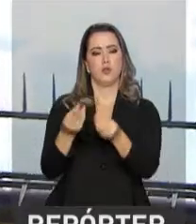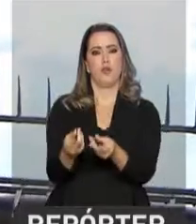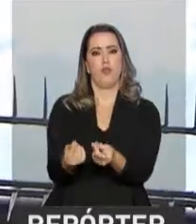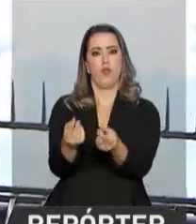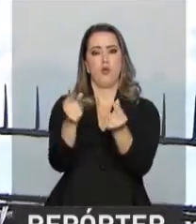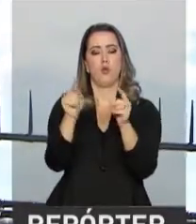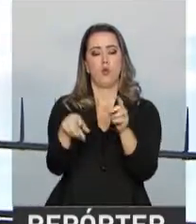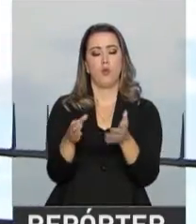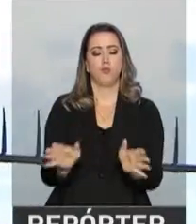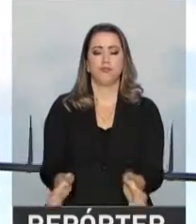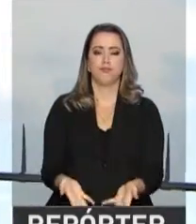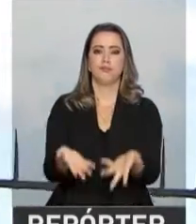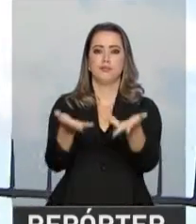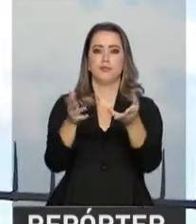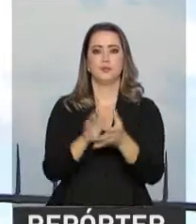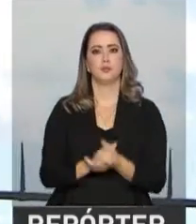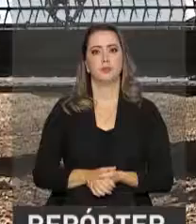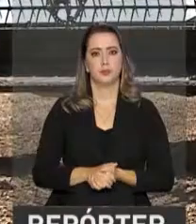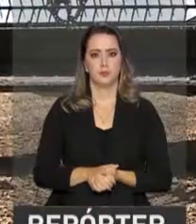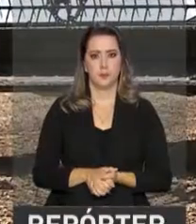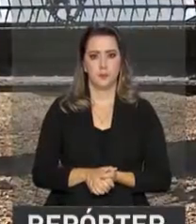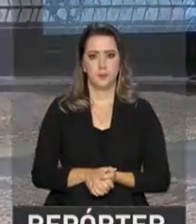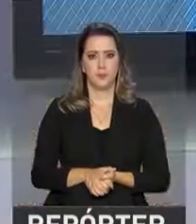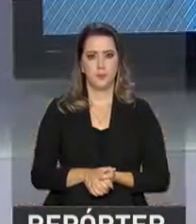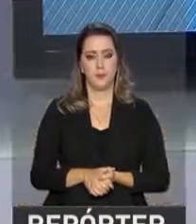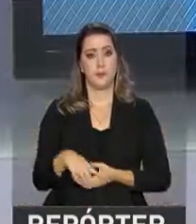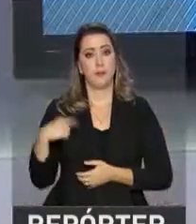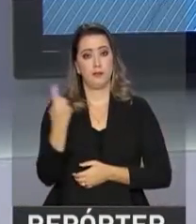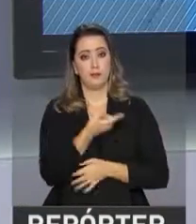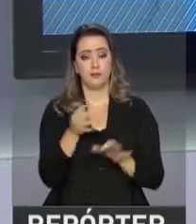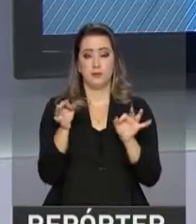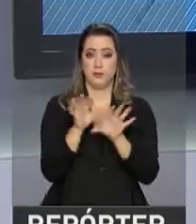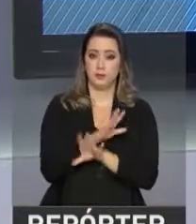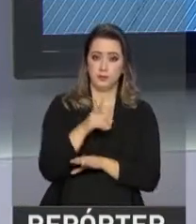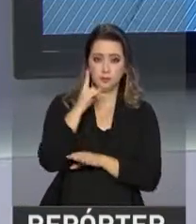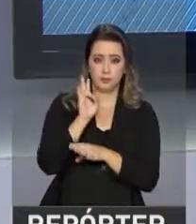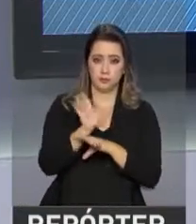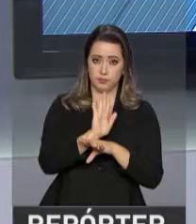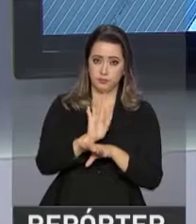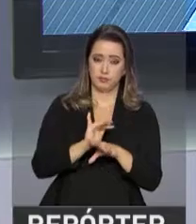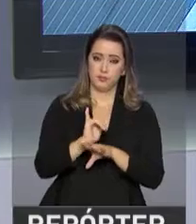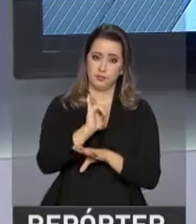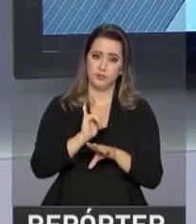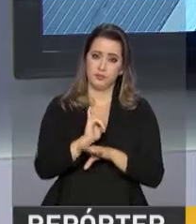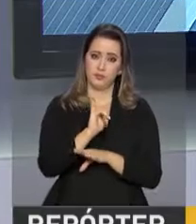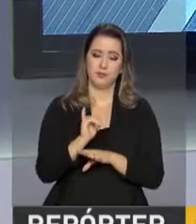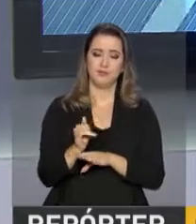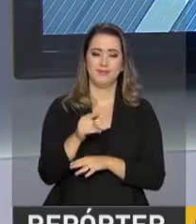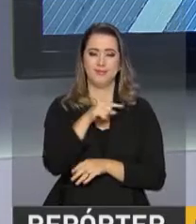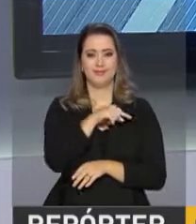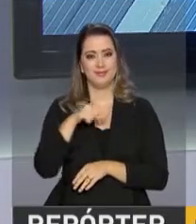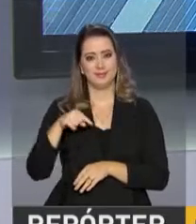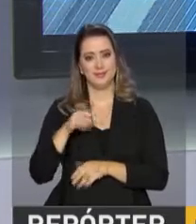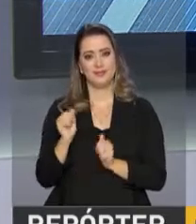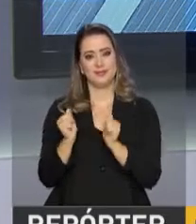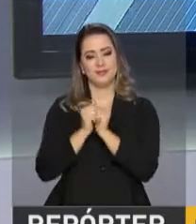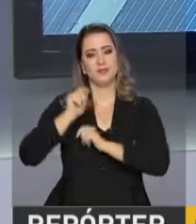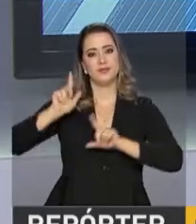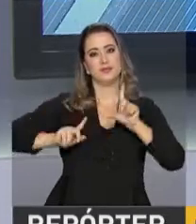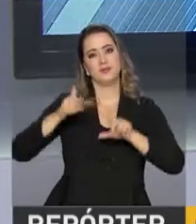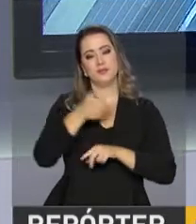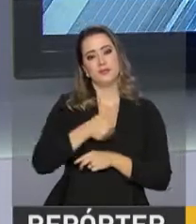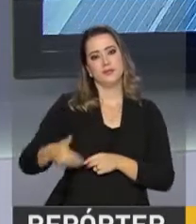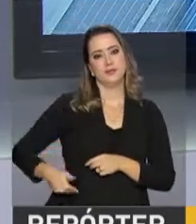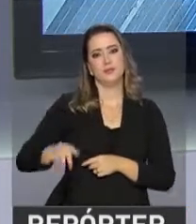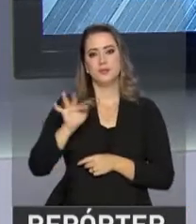o preço e escoamento da produção. E nós ficamos por aqui. Você pode rever as reportagens no YouTube. Continue com a